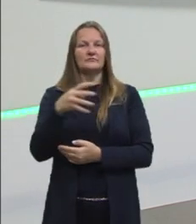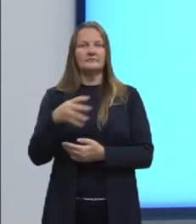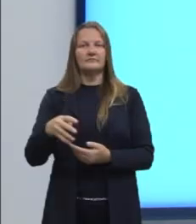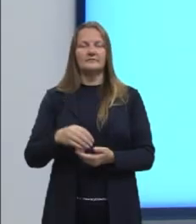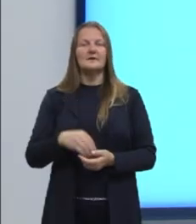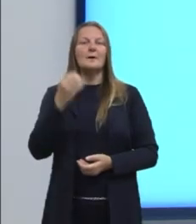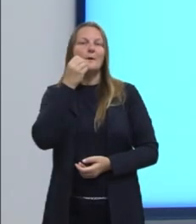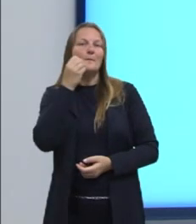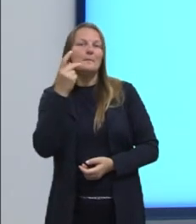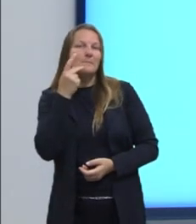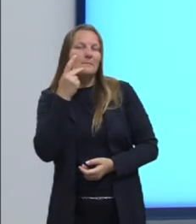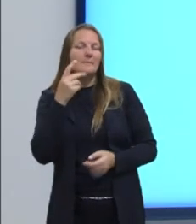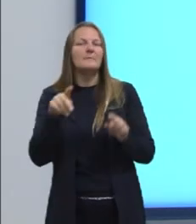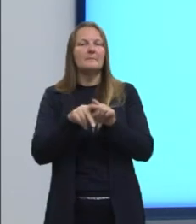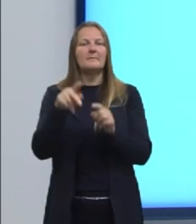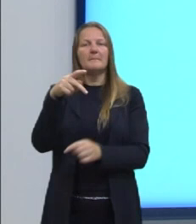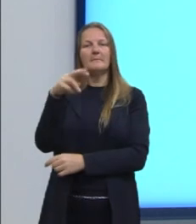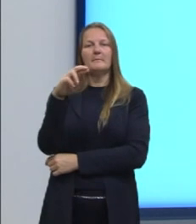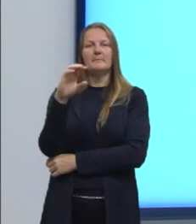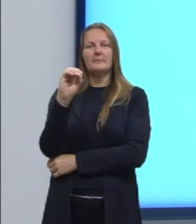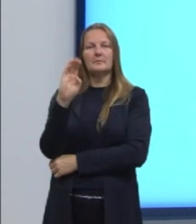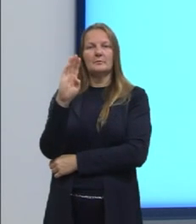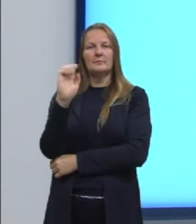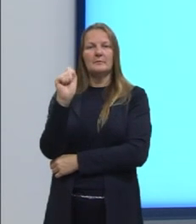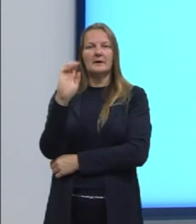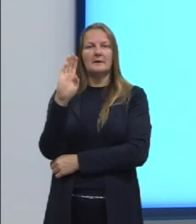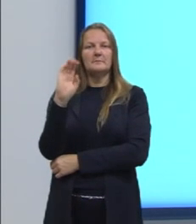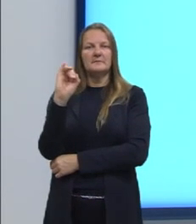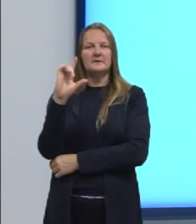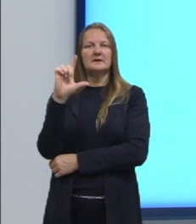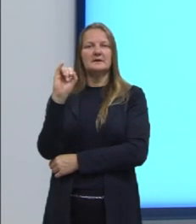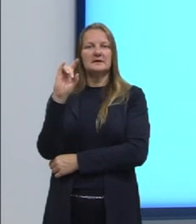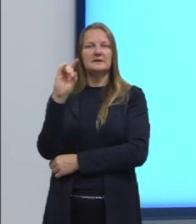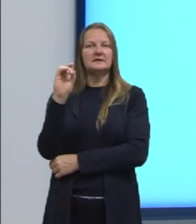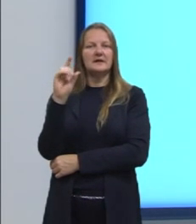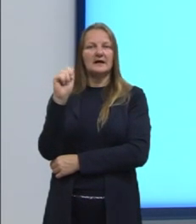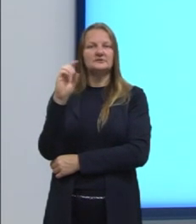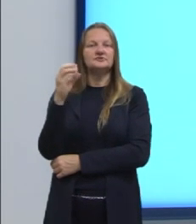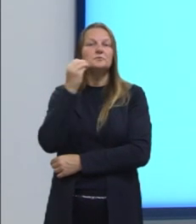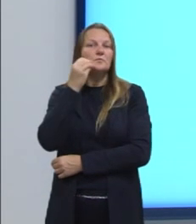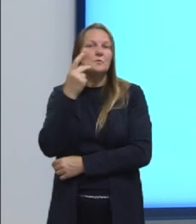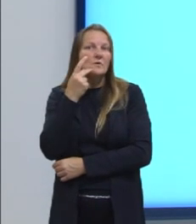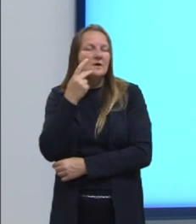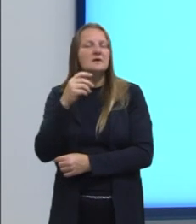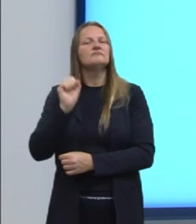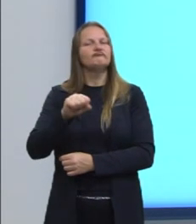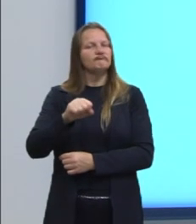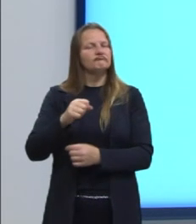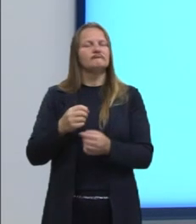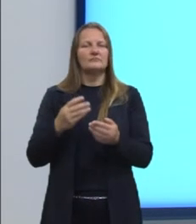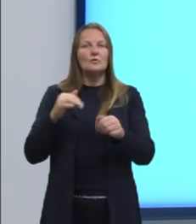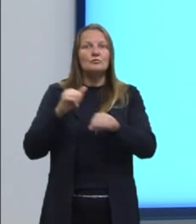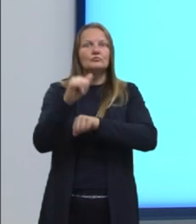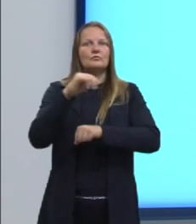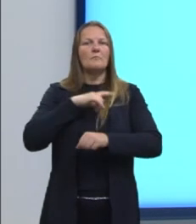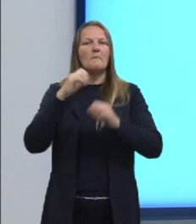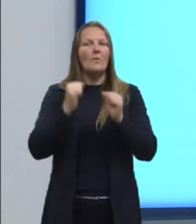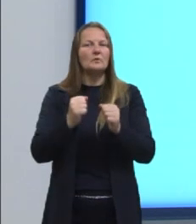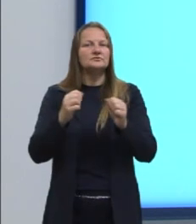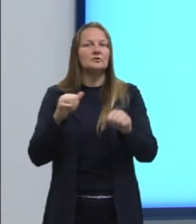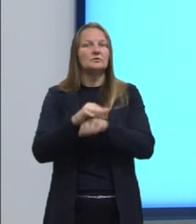probabilidade, né? Quando nós falamos ali a chance de ocorrer determinado evento, uma situação específica,